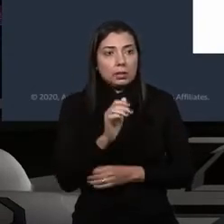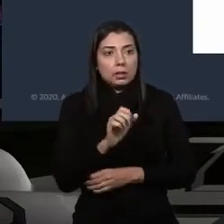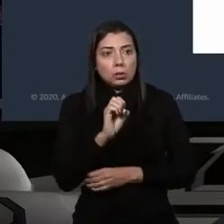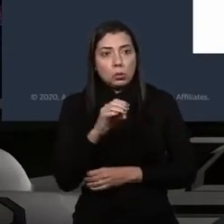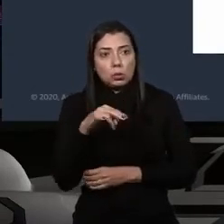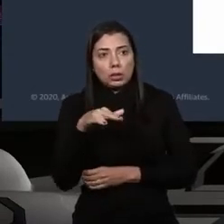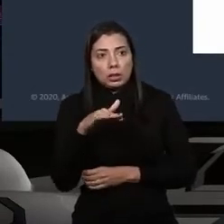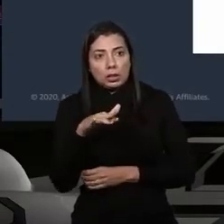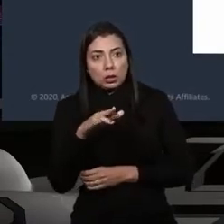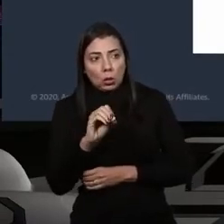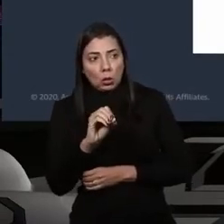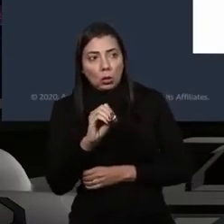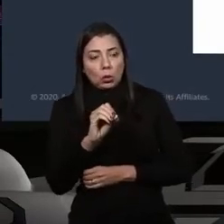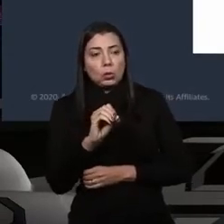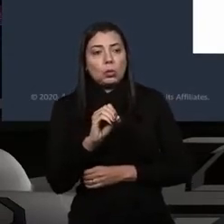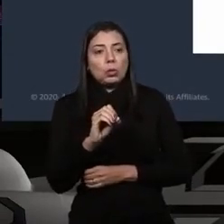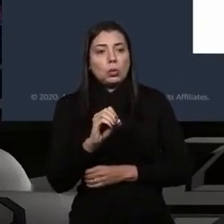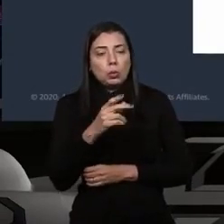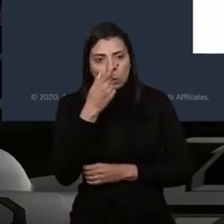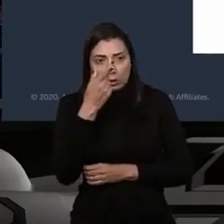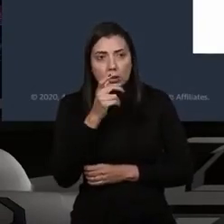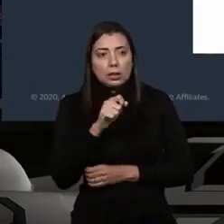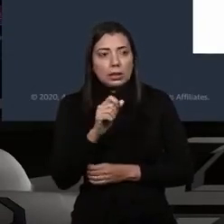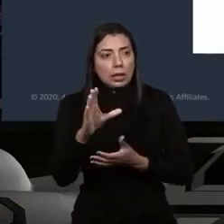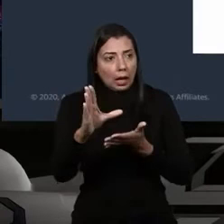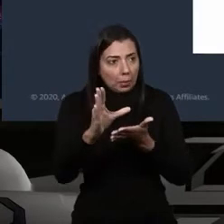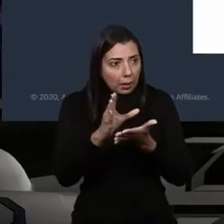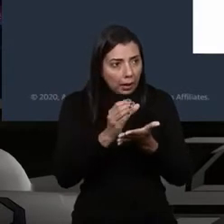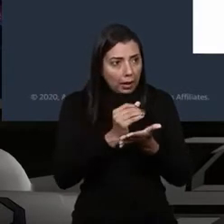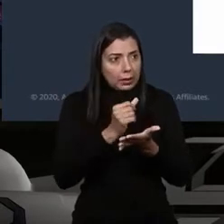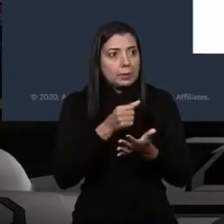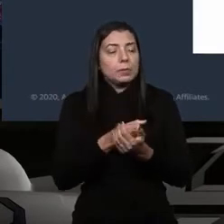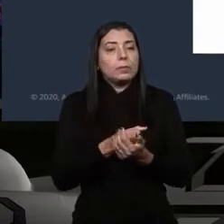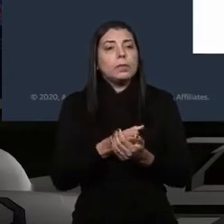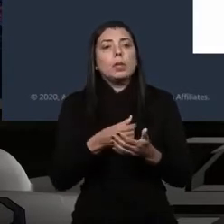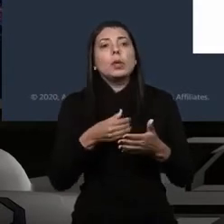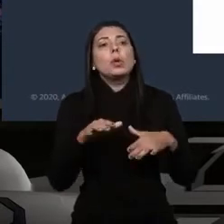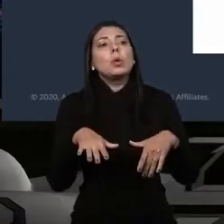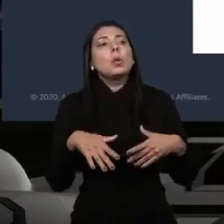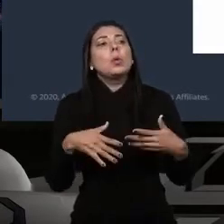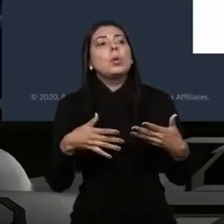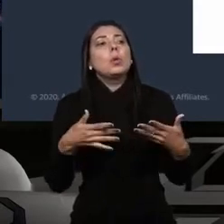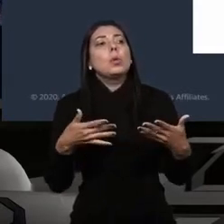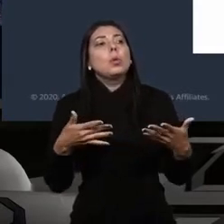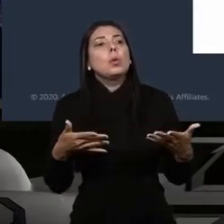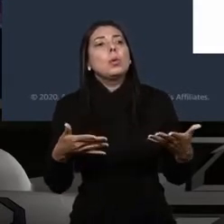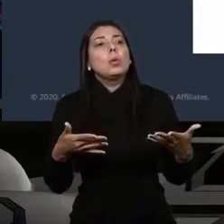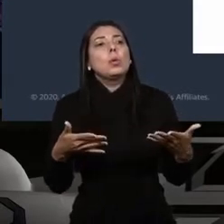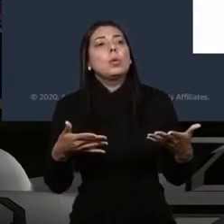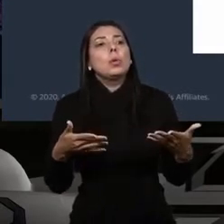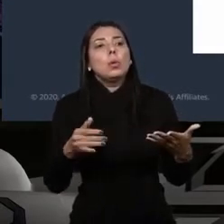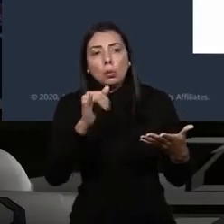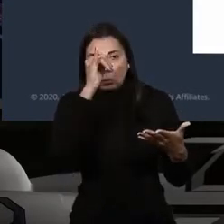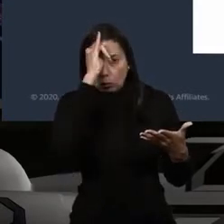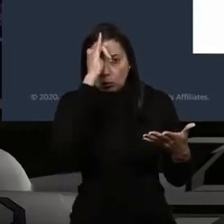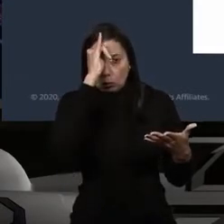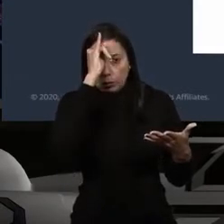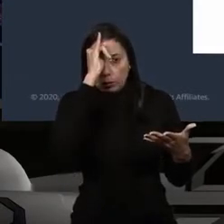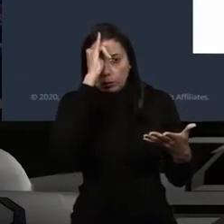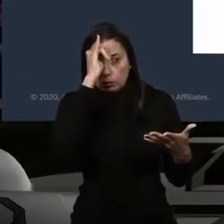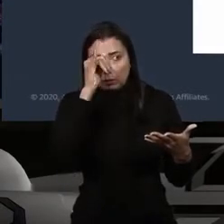conceito de uma empresa altamente capitalizada, qual que é o comum que todas essas empresas possuem?